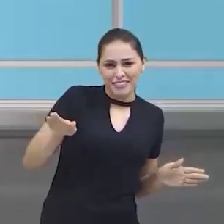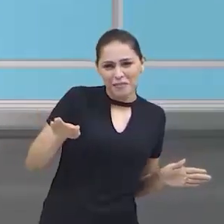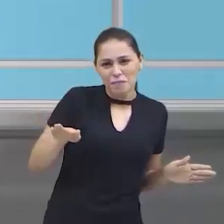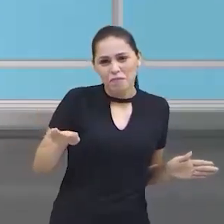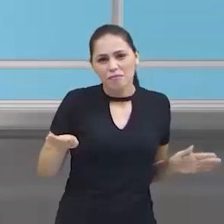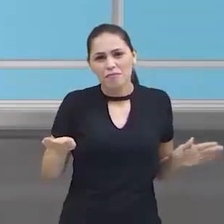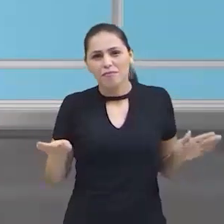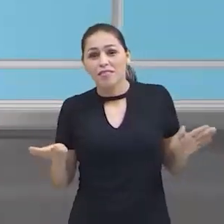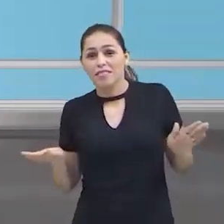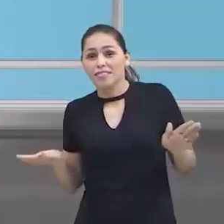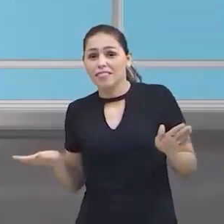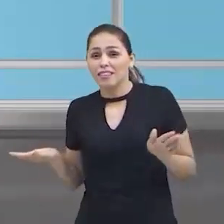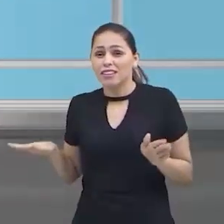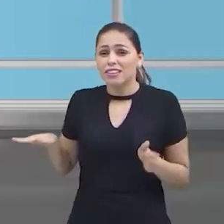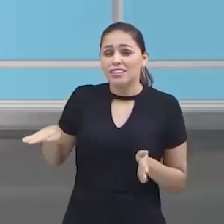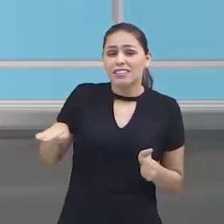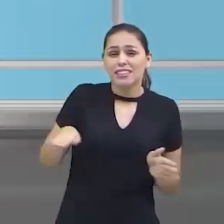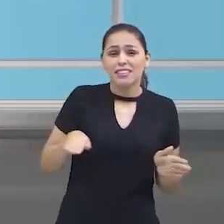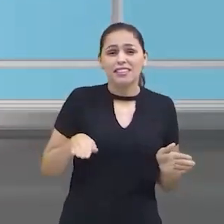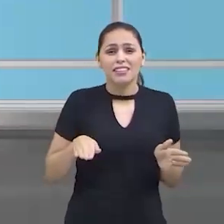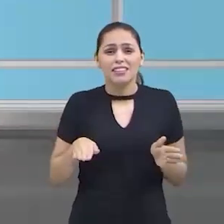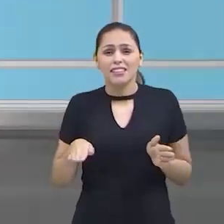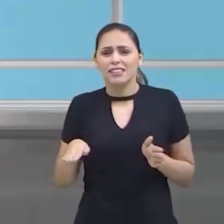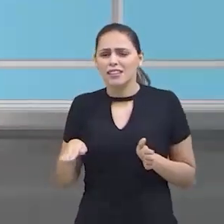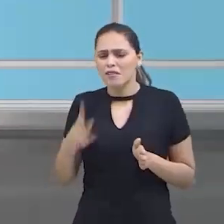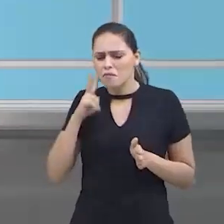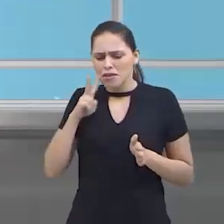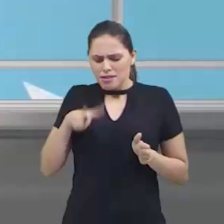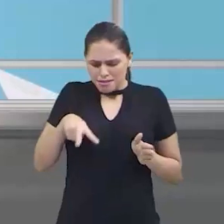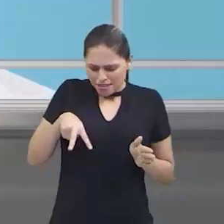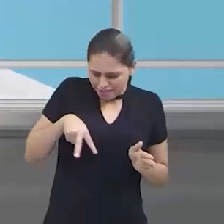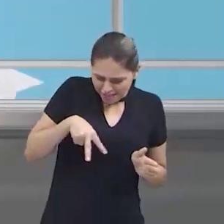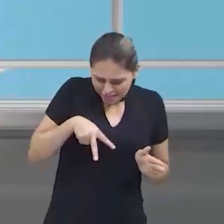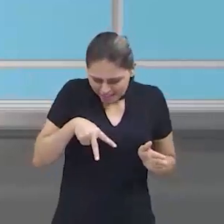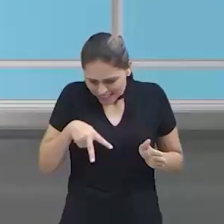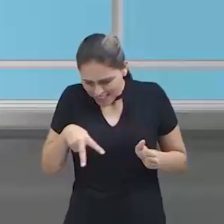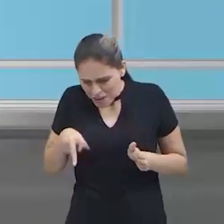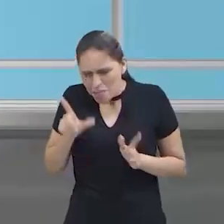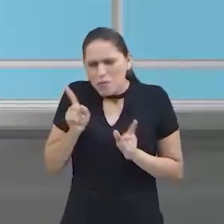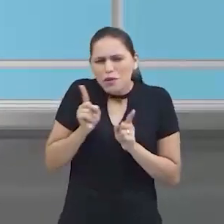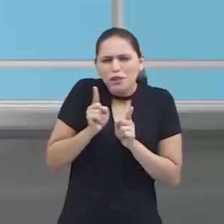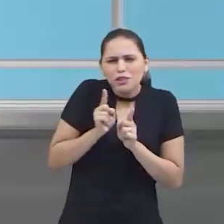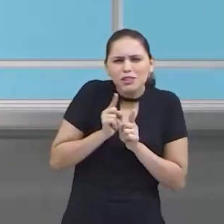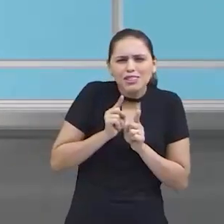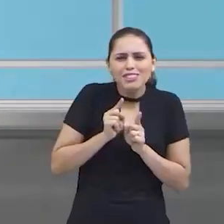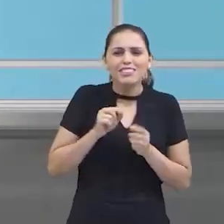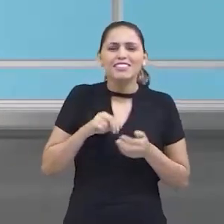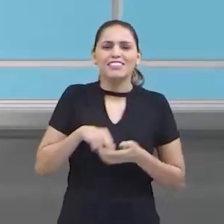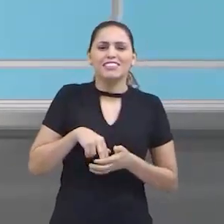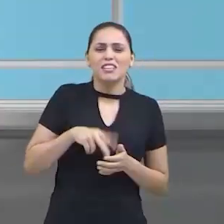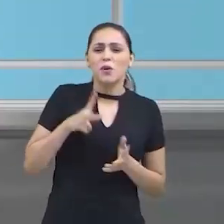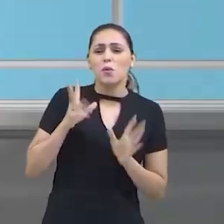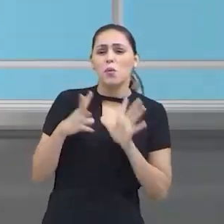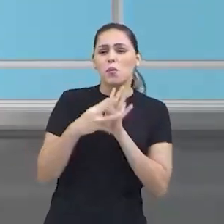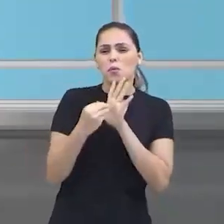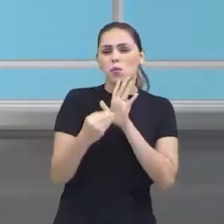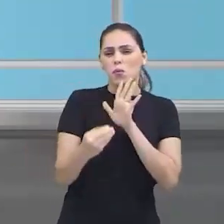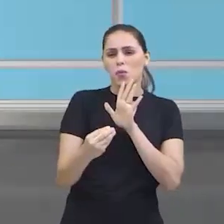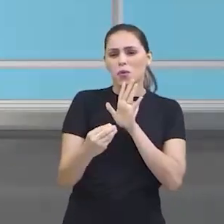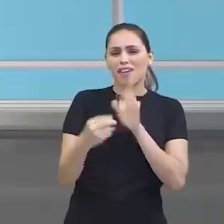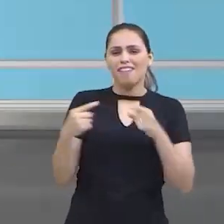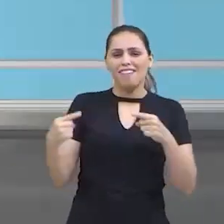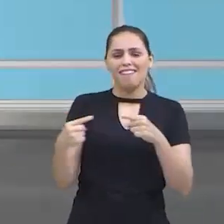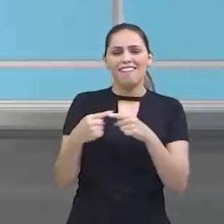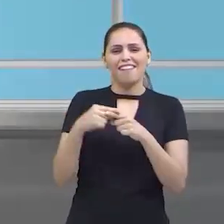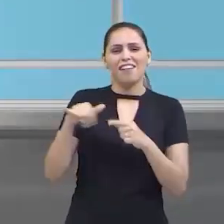Subimos. É só como as coisas ficaram pequenininhas lá embaixo. Em causa do meu avião. Vindo de um lado